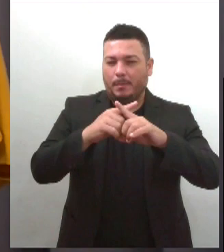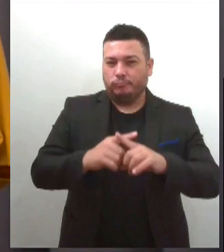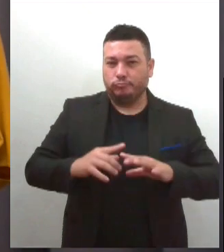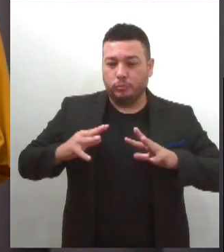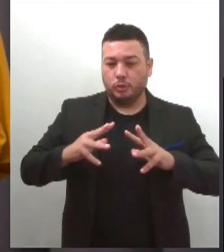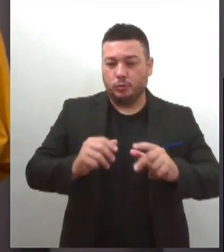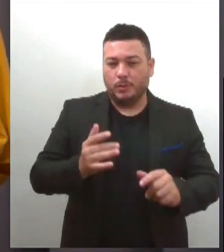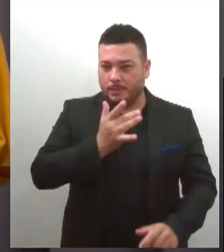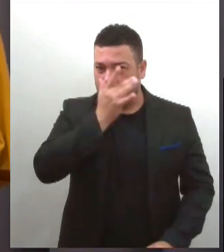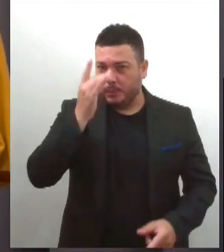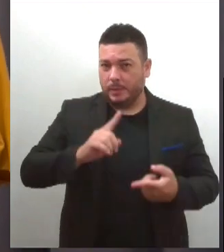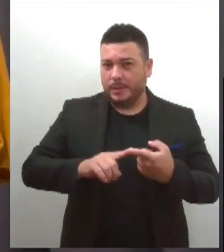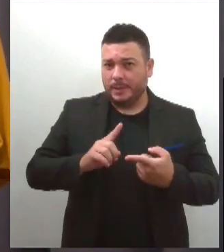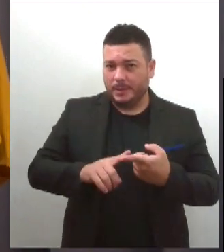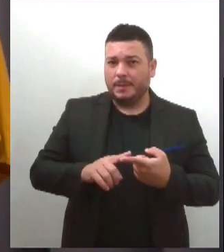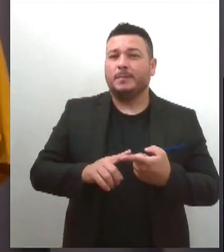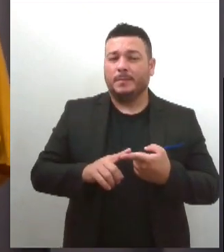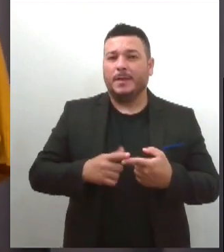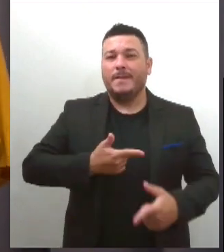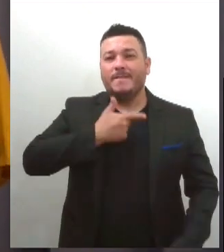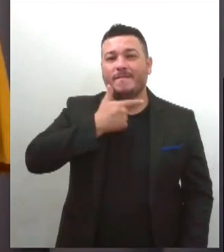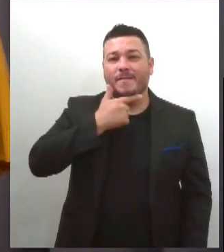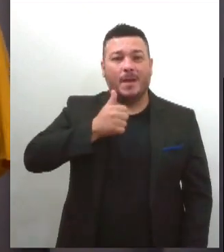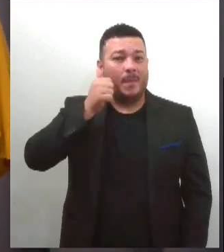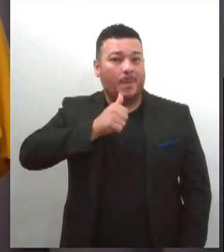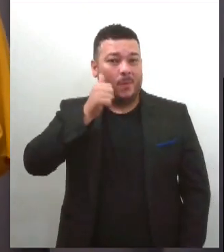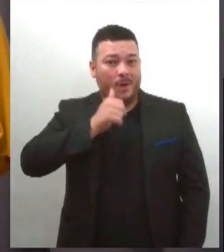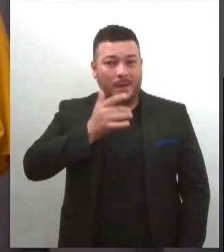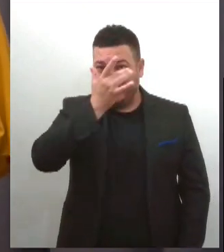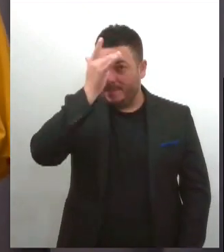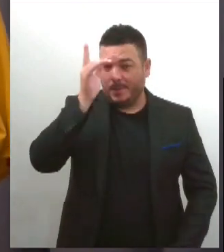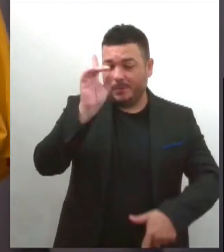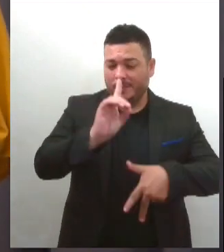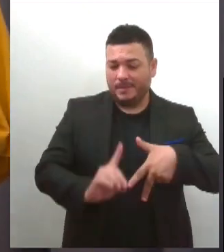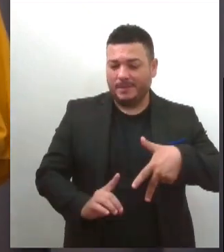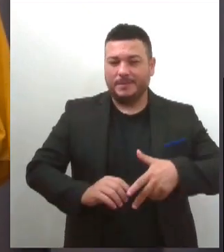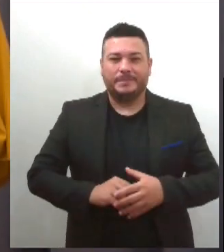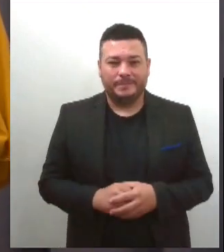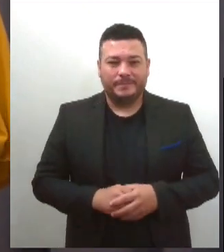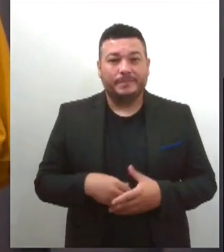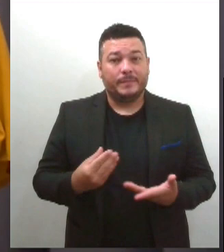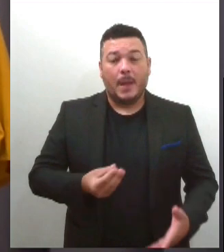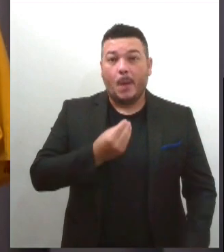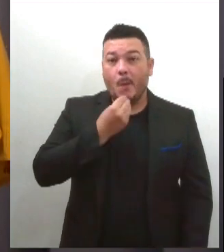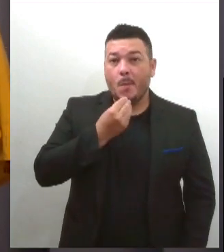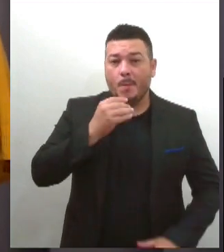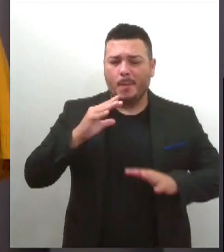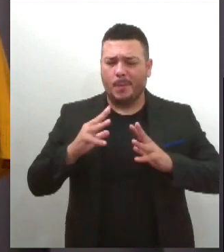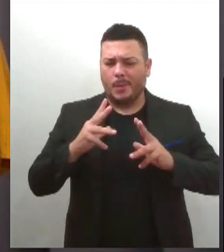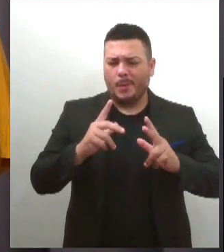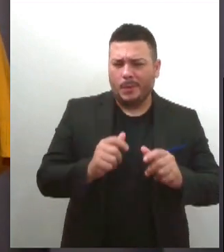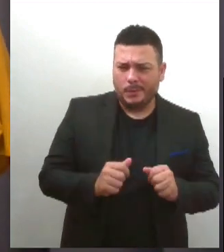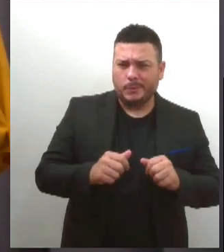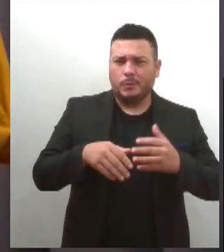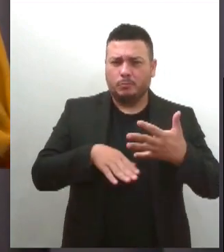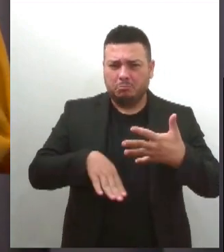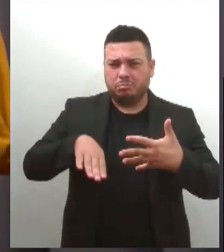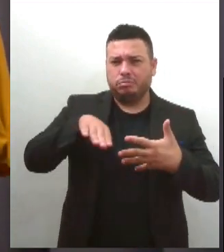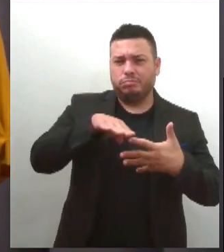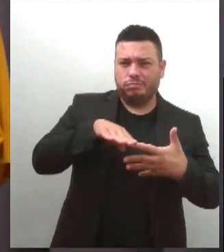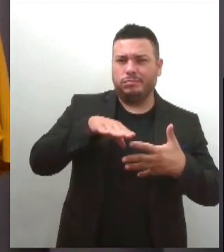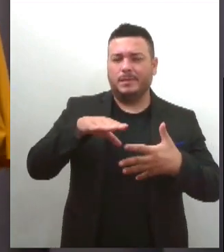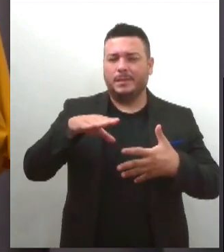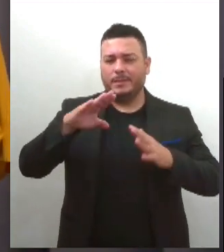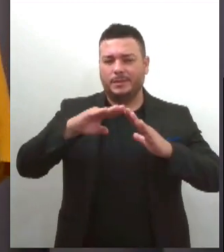afirmativas para mulheres e pessoas com deficiência. São oportunidades para todos os níveis de escolaridade do ensino fundamental